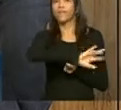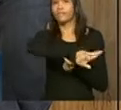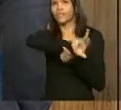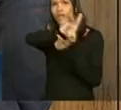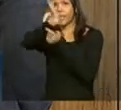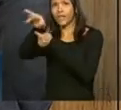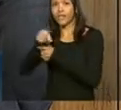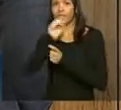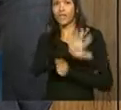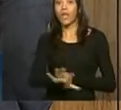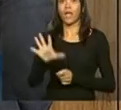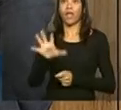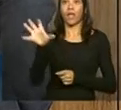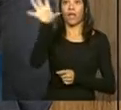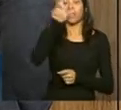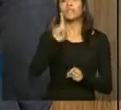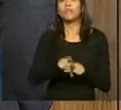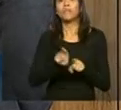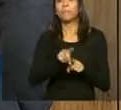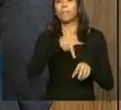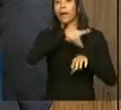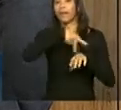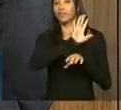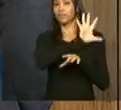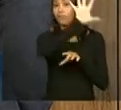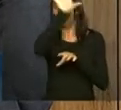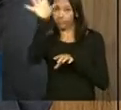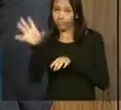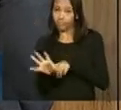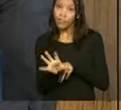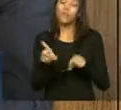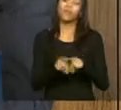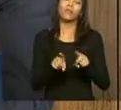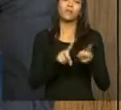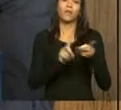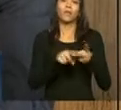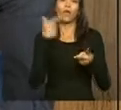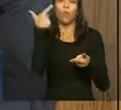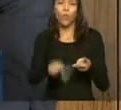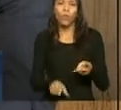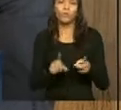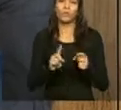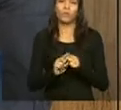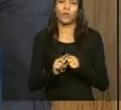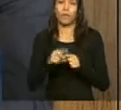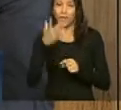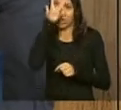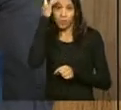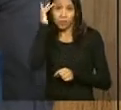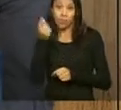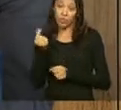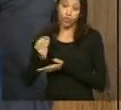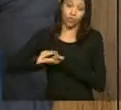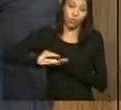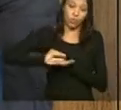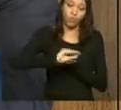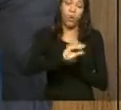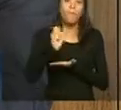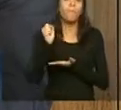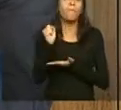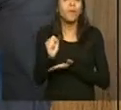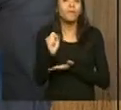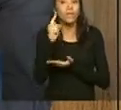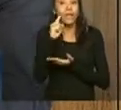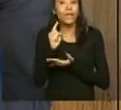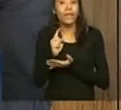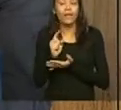a criação de um banco de dados de projetos de infraestrutura, para que os investidores possam ter acesso a